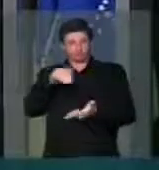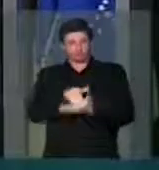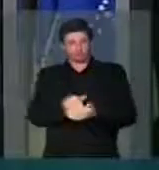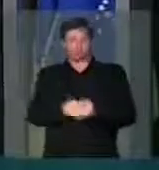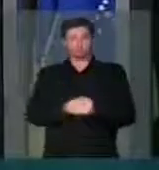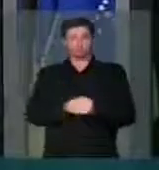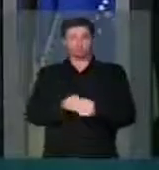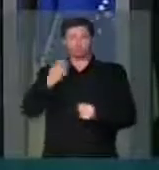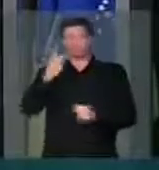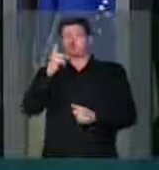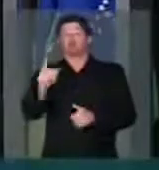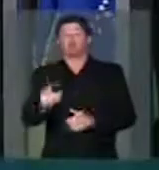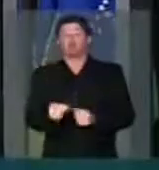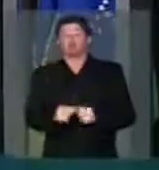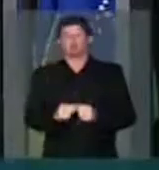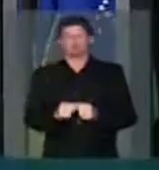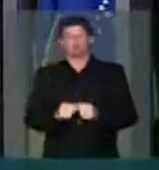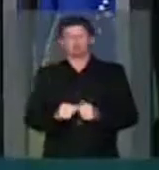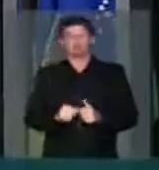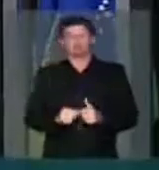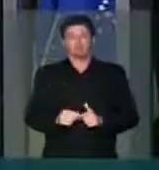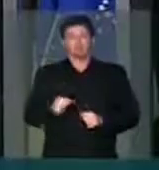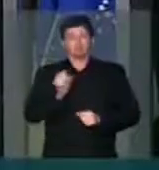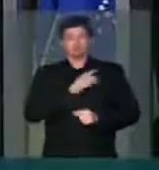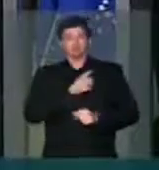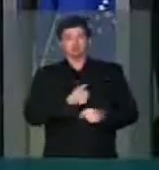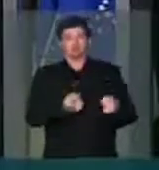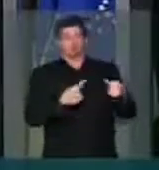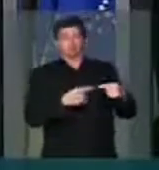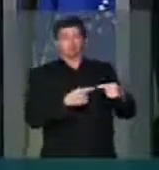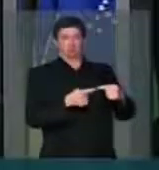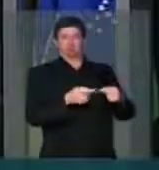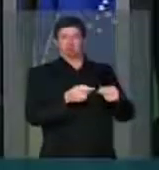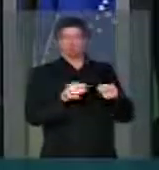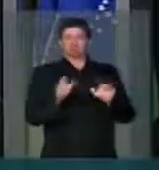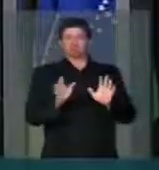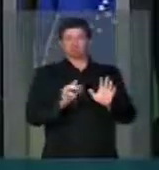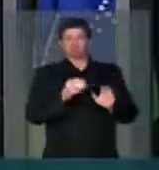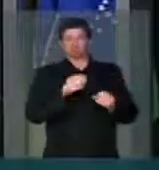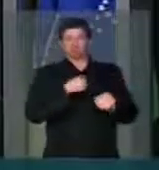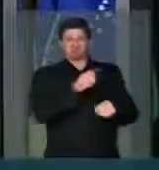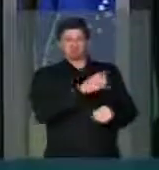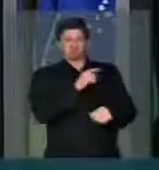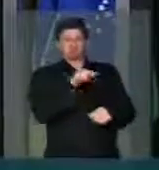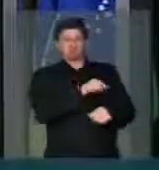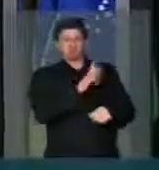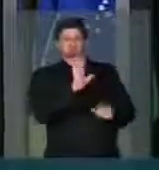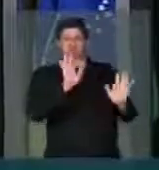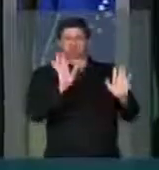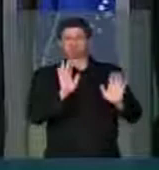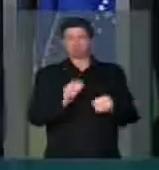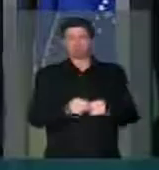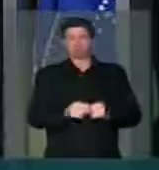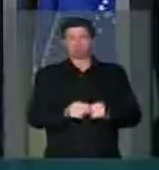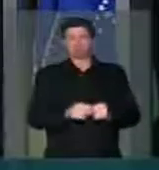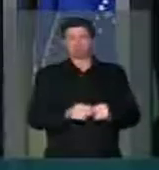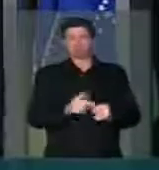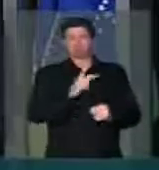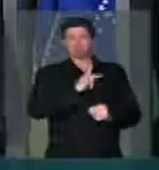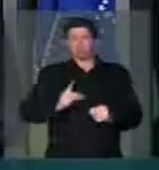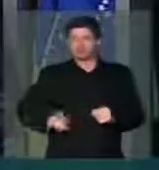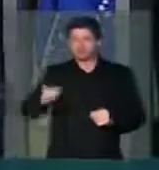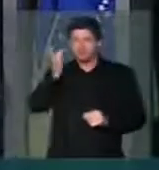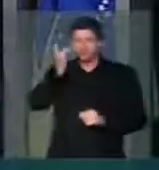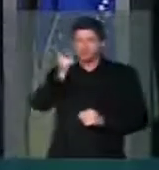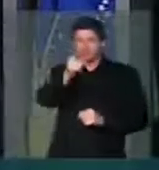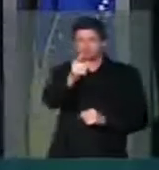ela diz que não teme oposição, que a oposição não lhe amedrota. Presidente Dilma,